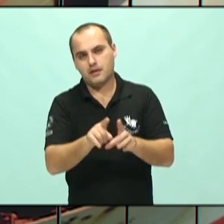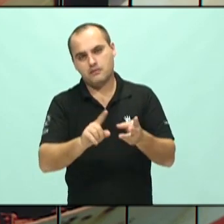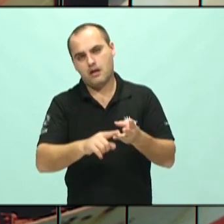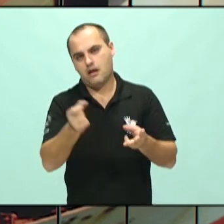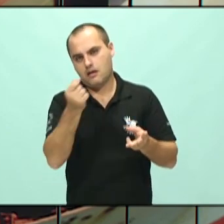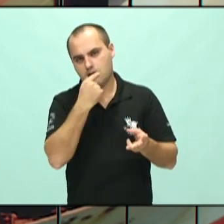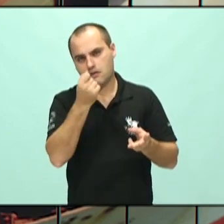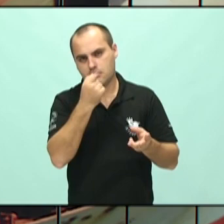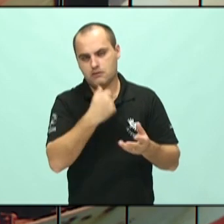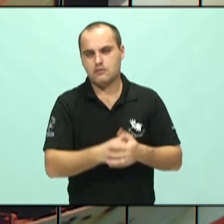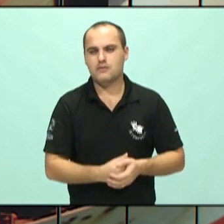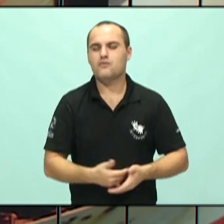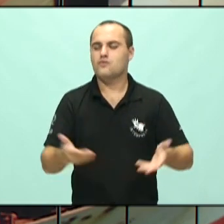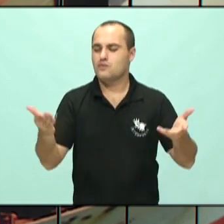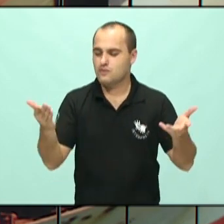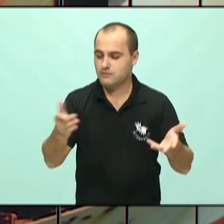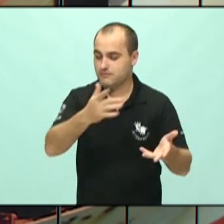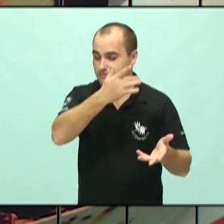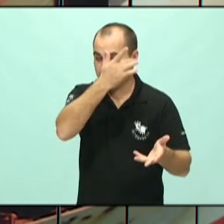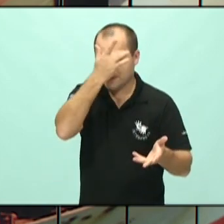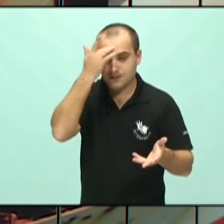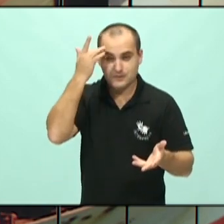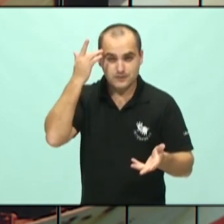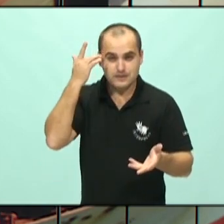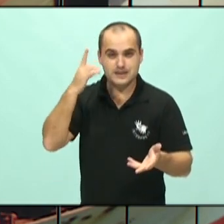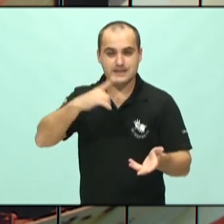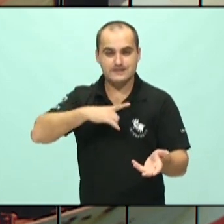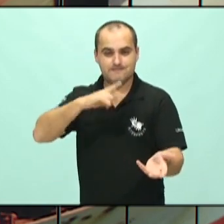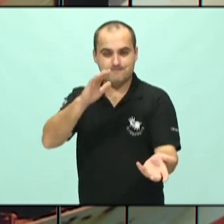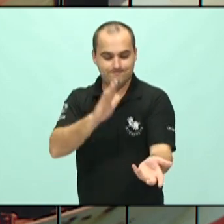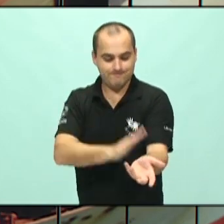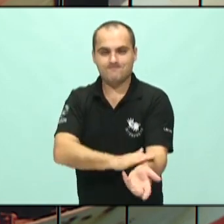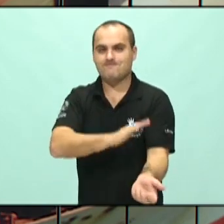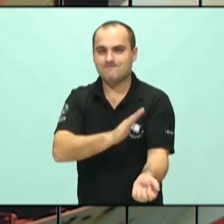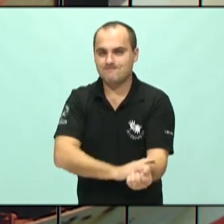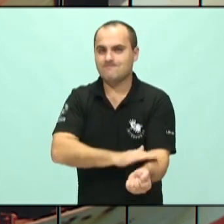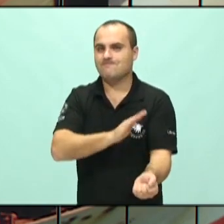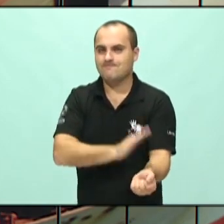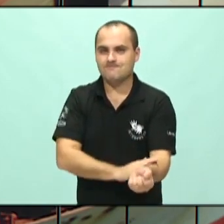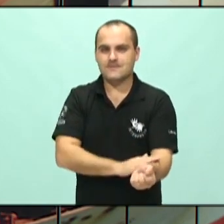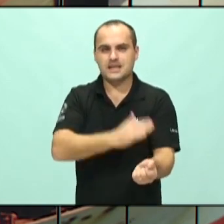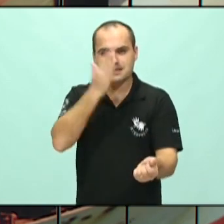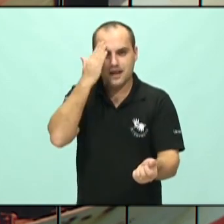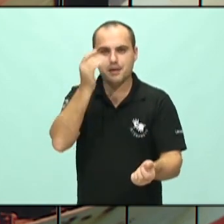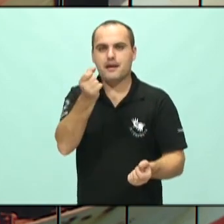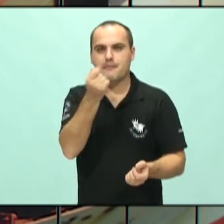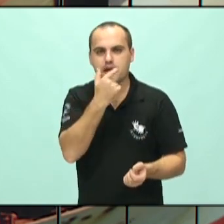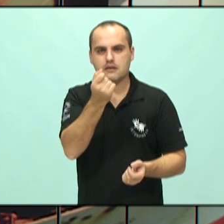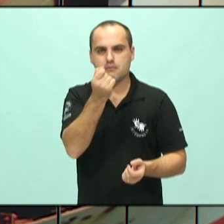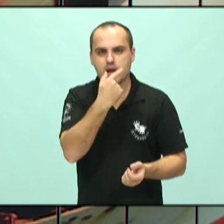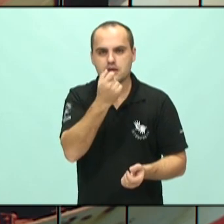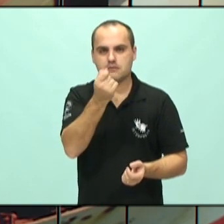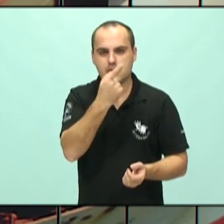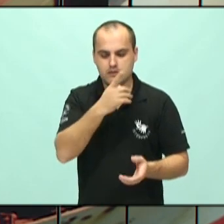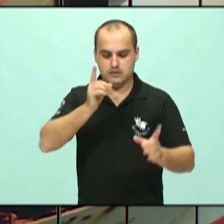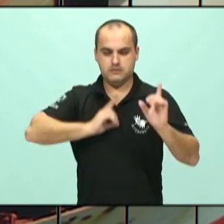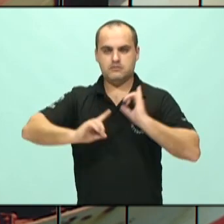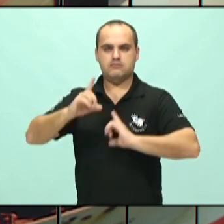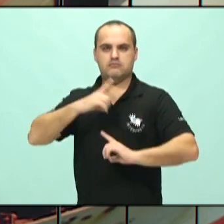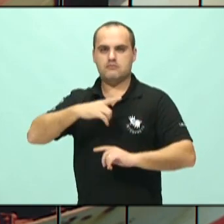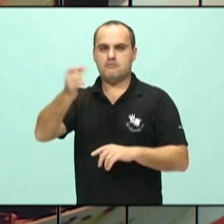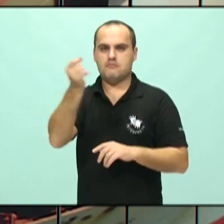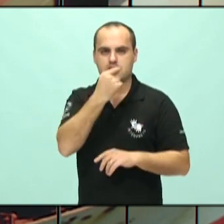pessoas com problemas psiquiátricos viciados, dependentes de medicação é algo muito assustador.